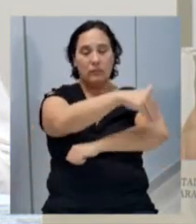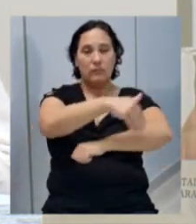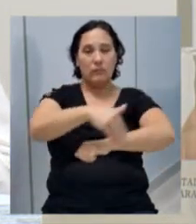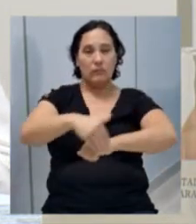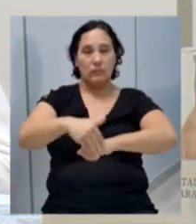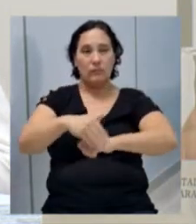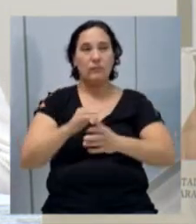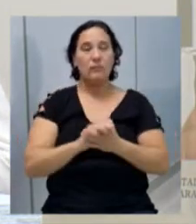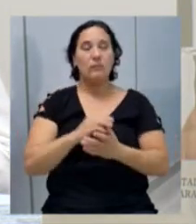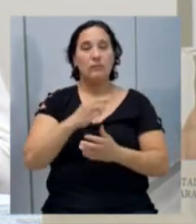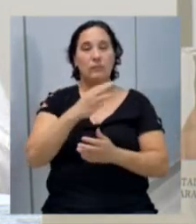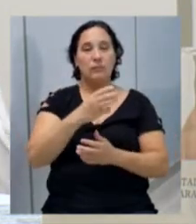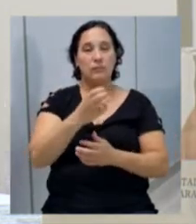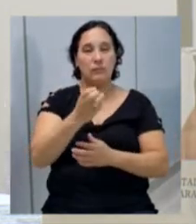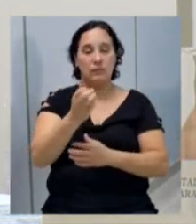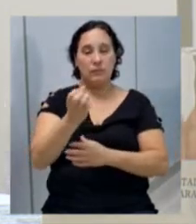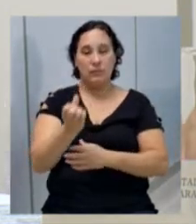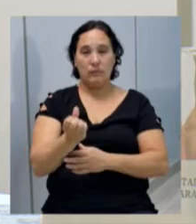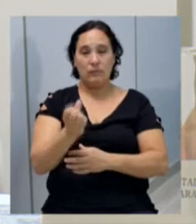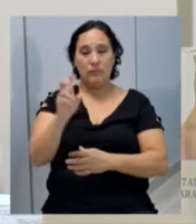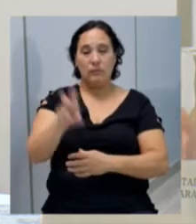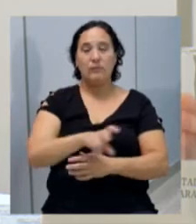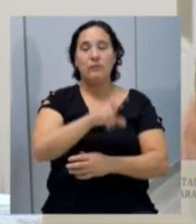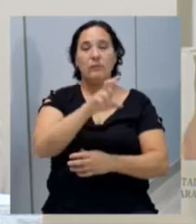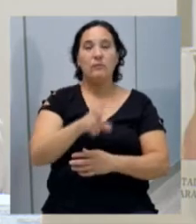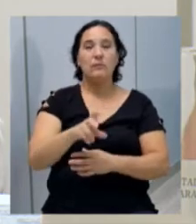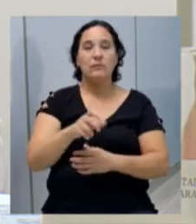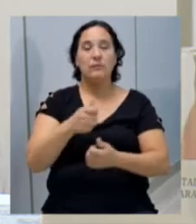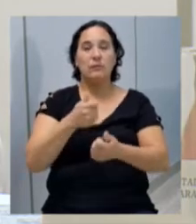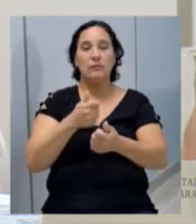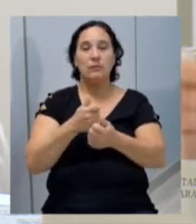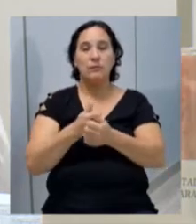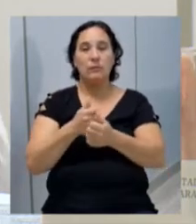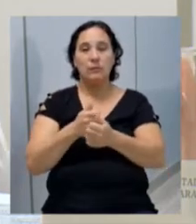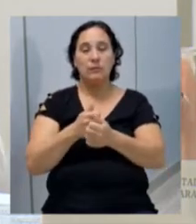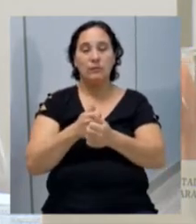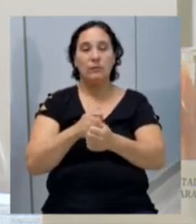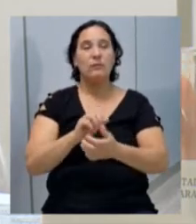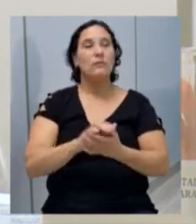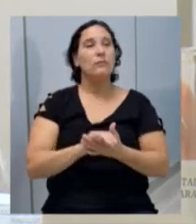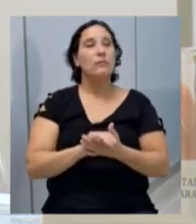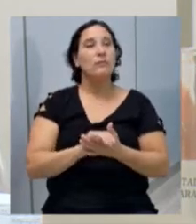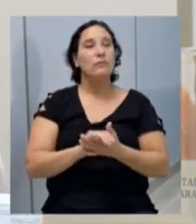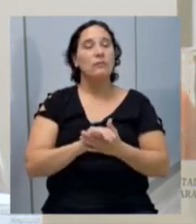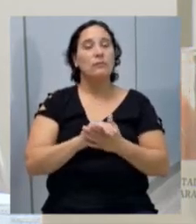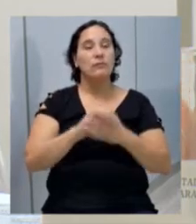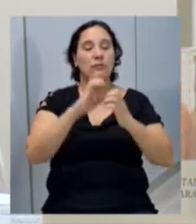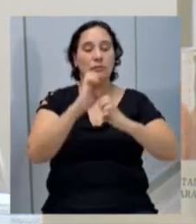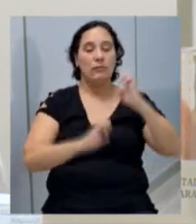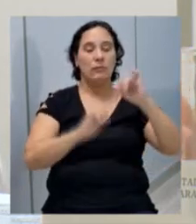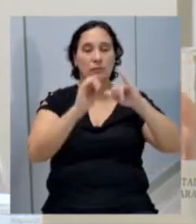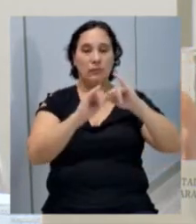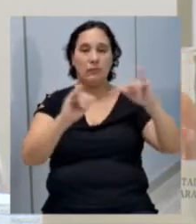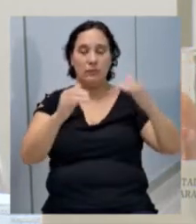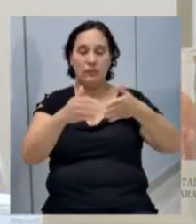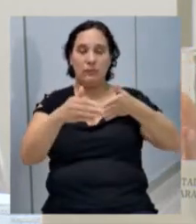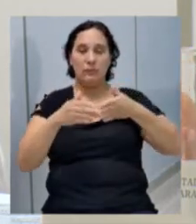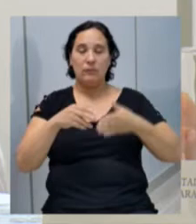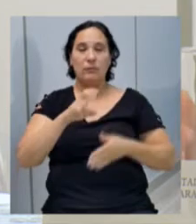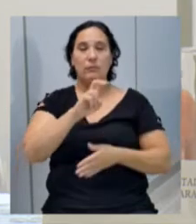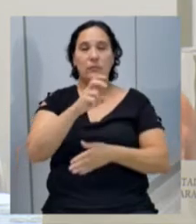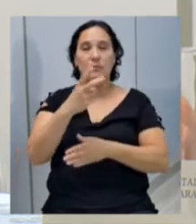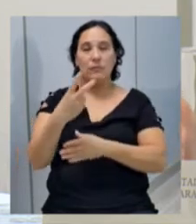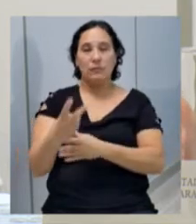Ramos, número 306, em Xancherê, em frente ao Tabajara. Da Iguaçu Energia, respondendo à moção número